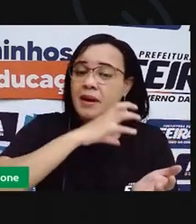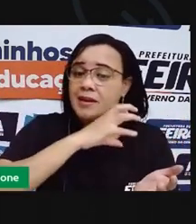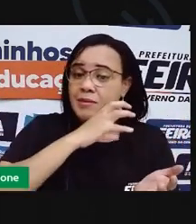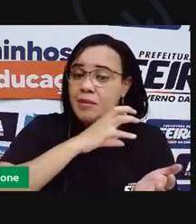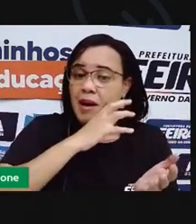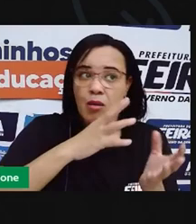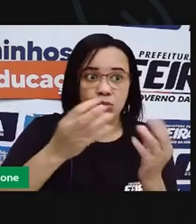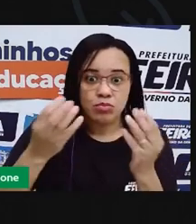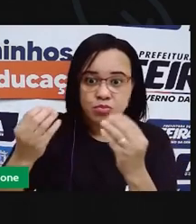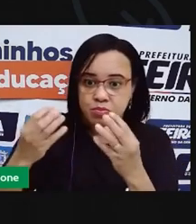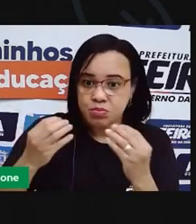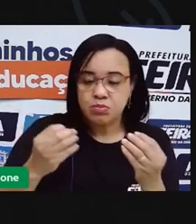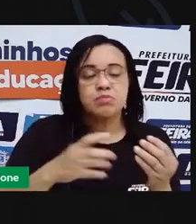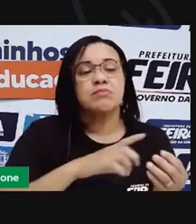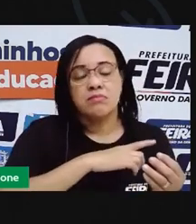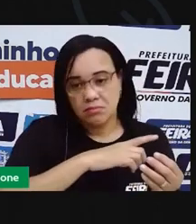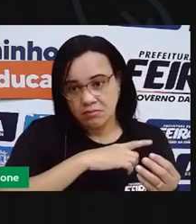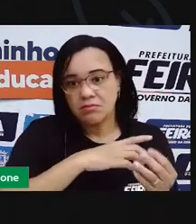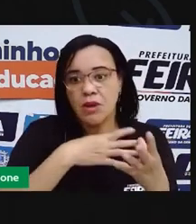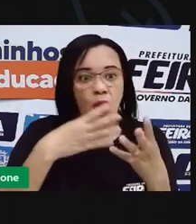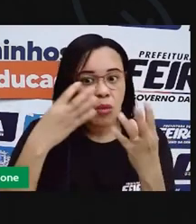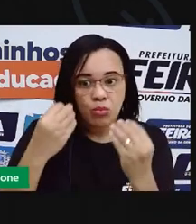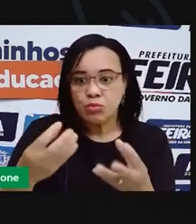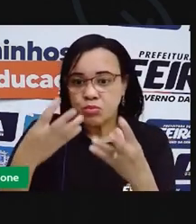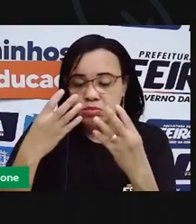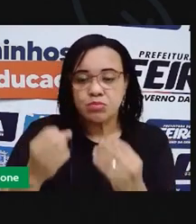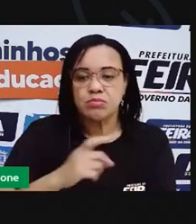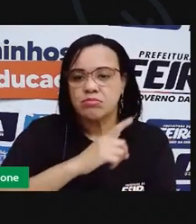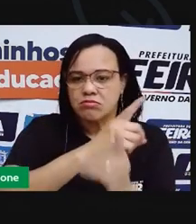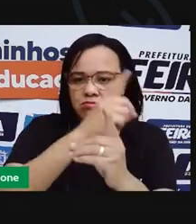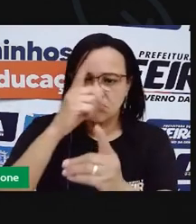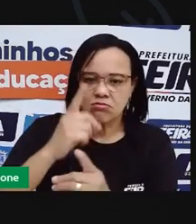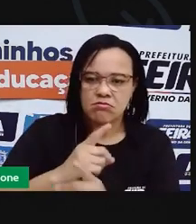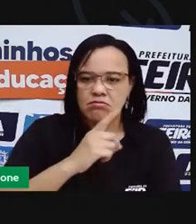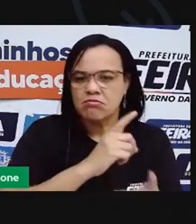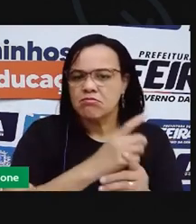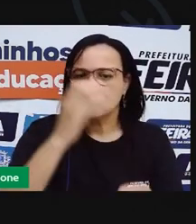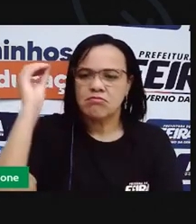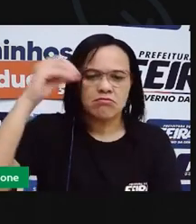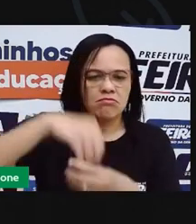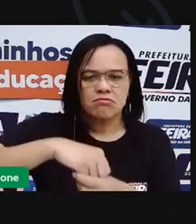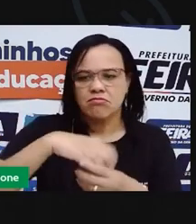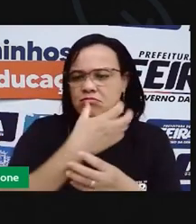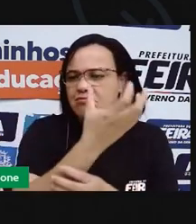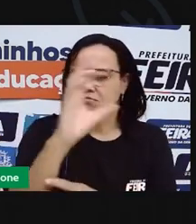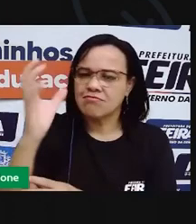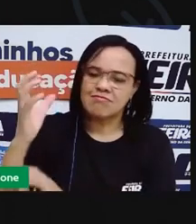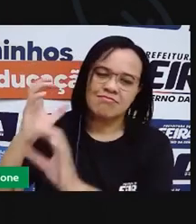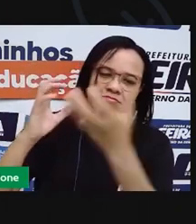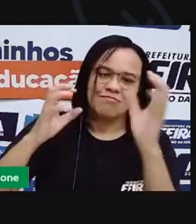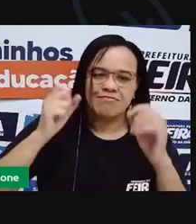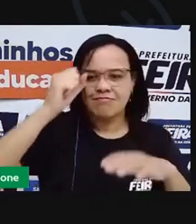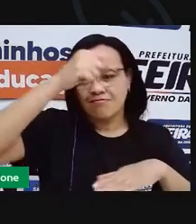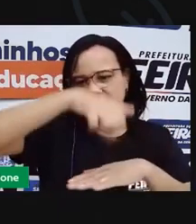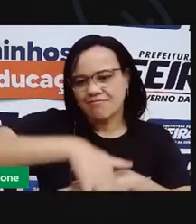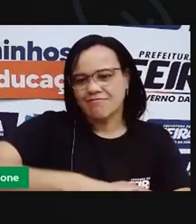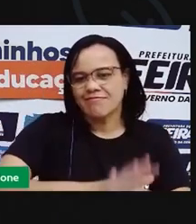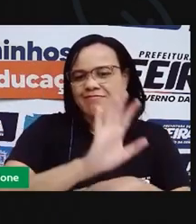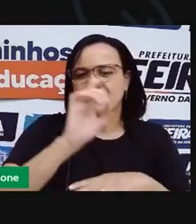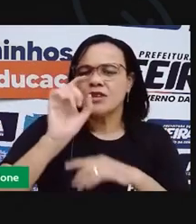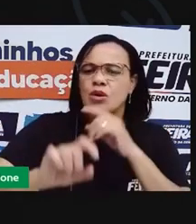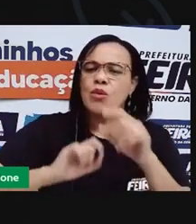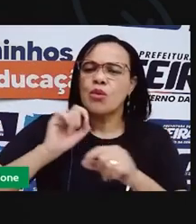a variedade que a gente encontra na natureza e conseguimos fazer a escrita dessas